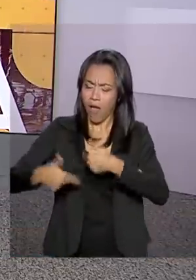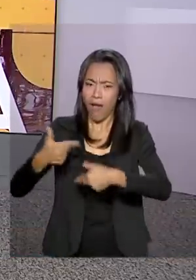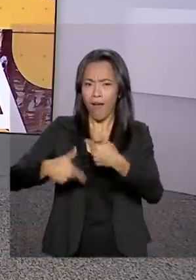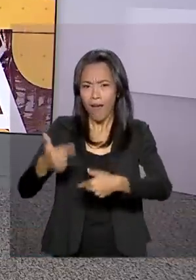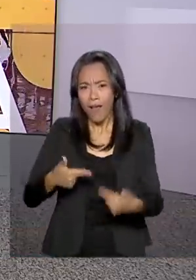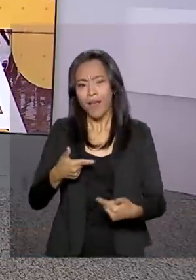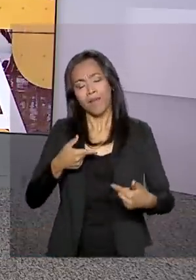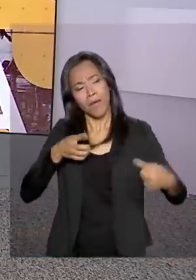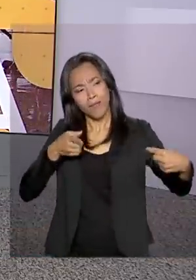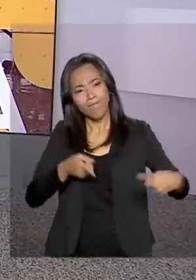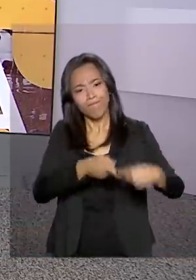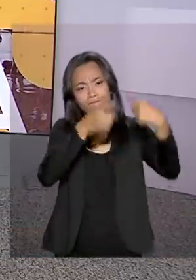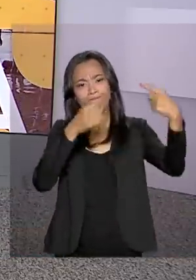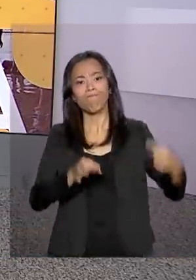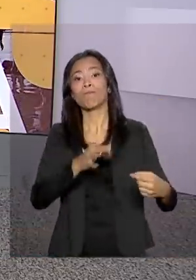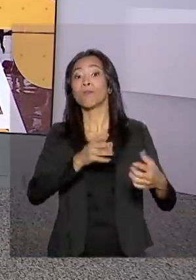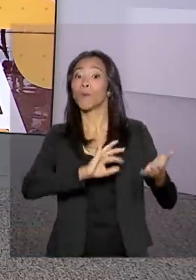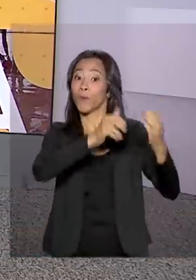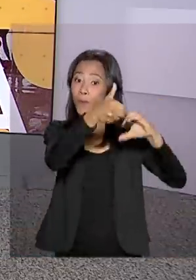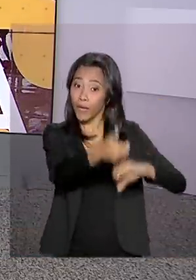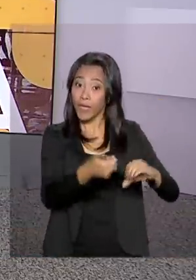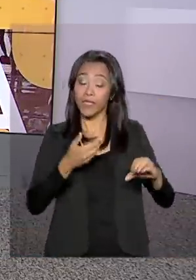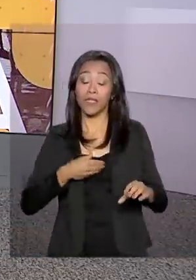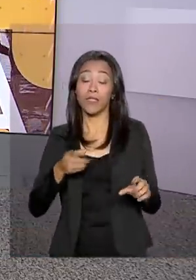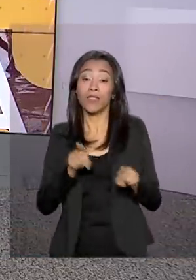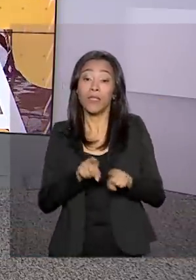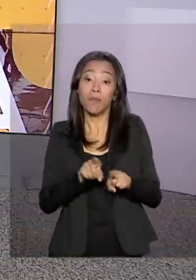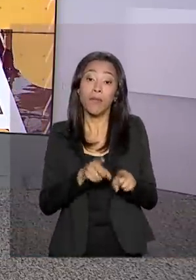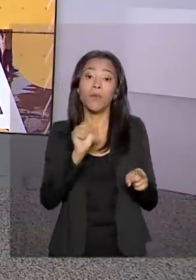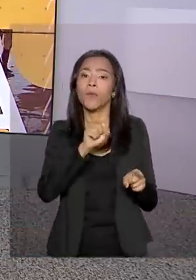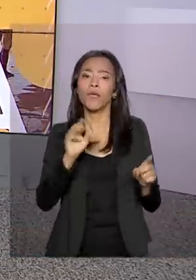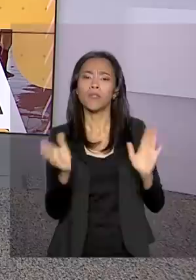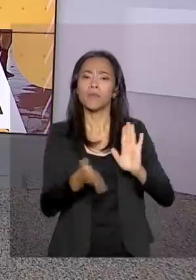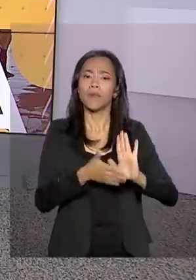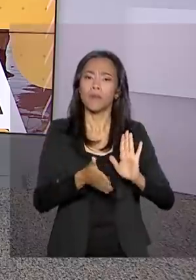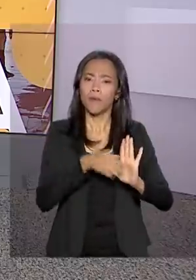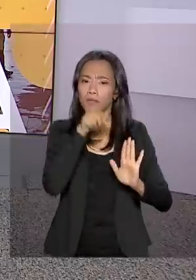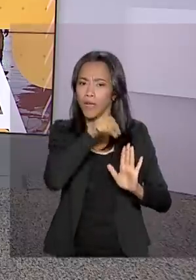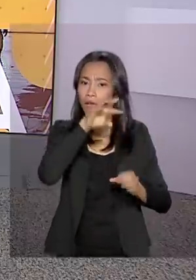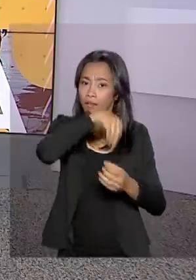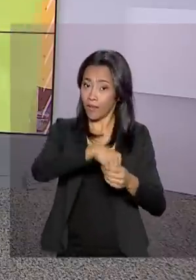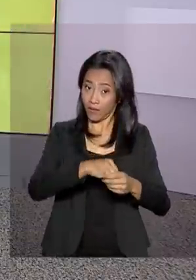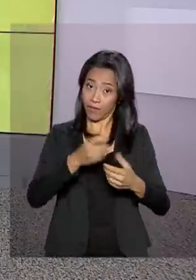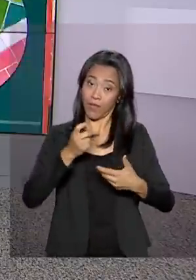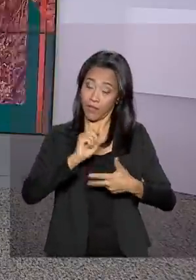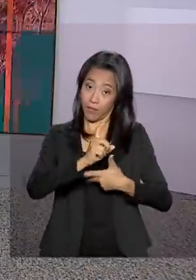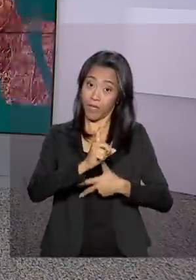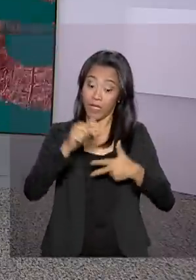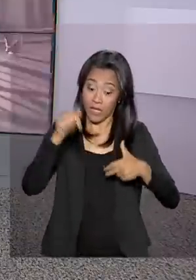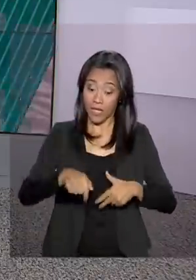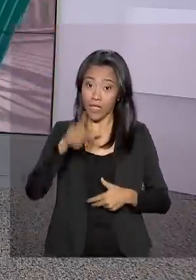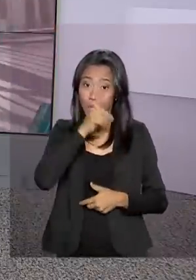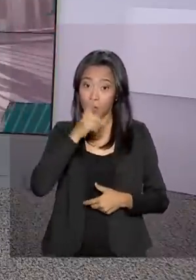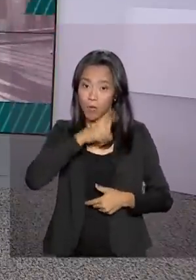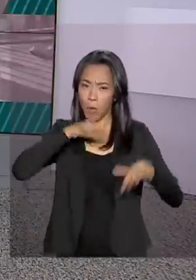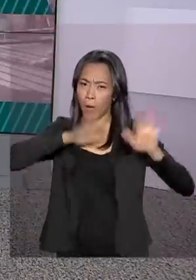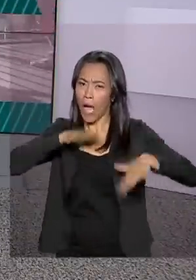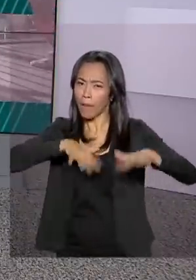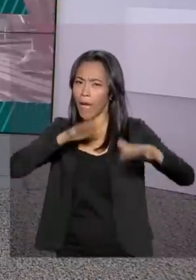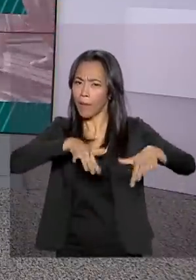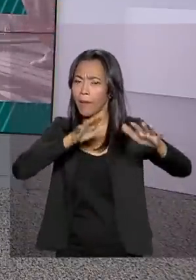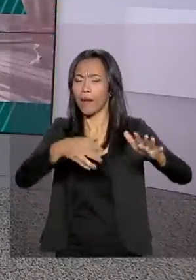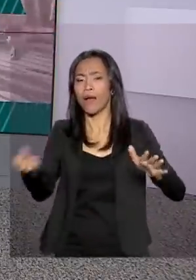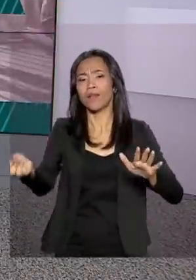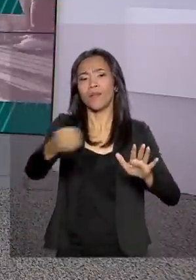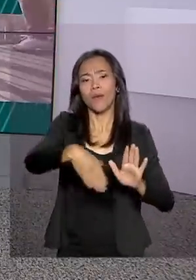relações com o Congresso e facilitar o trâmite das pautas do Executivo. Nesse domingo, manifestações pediram a aprovação da nova Previdência